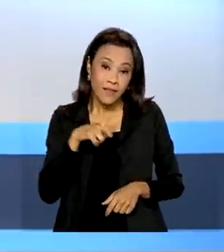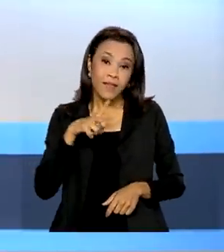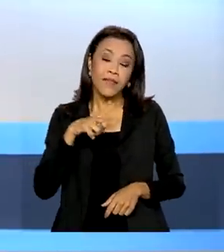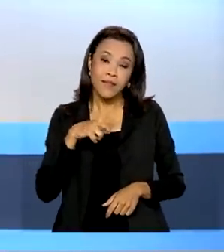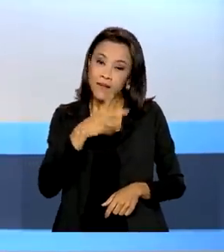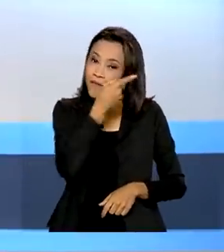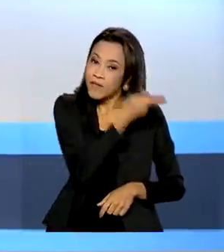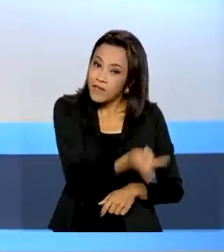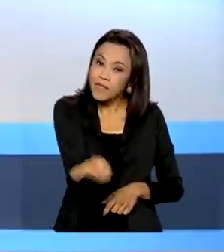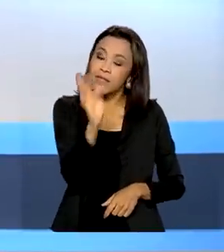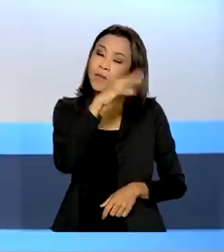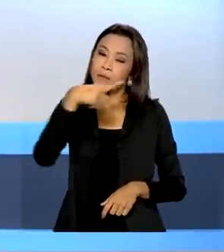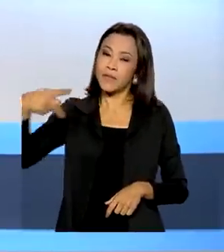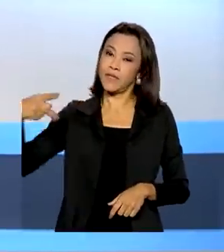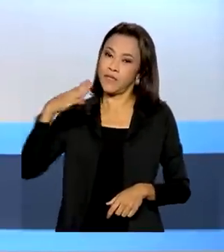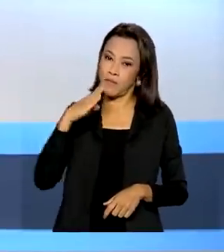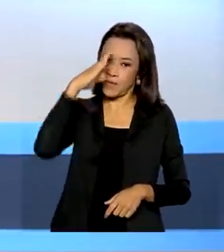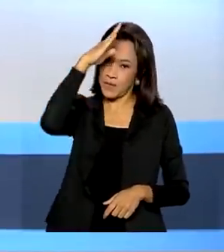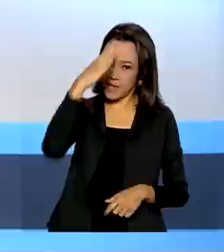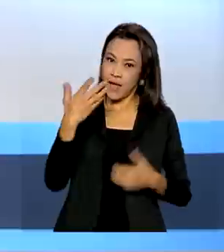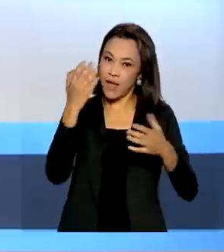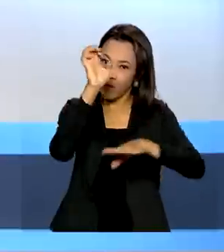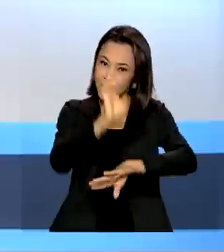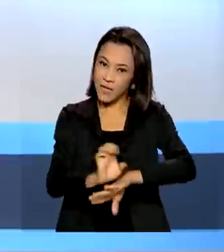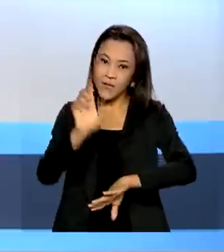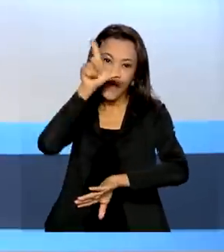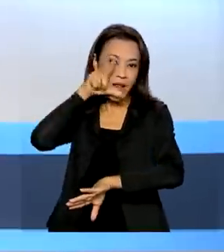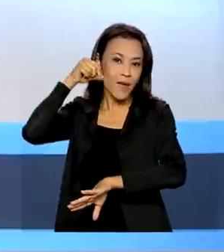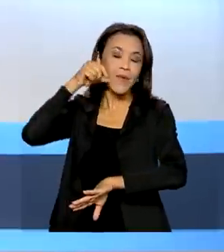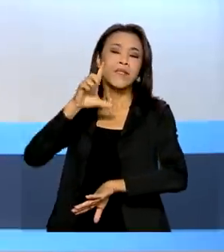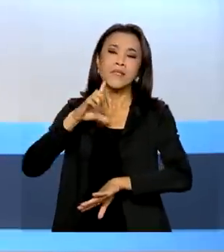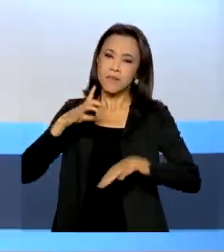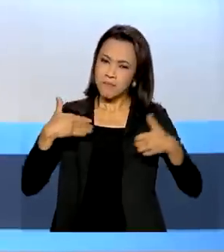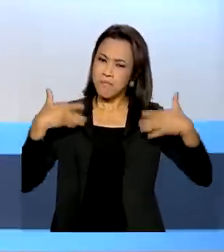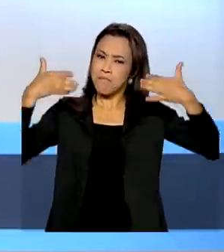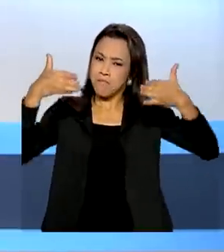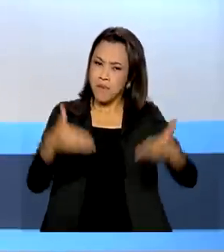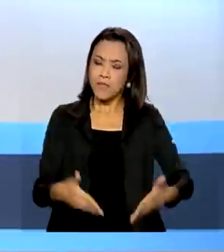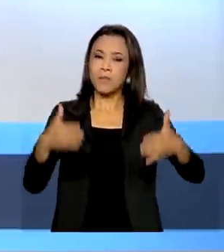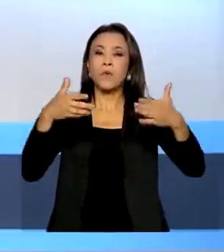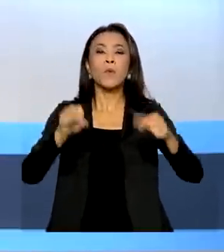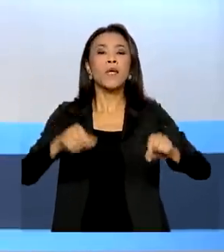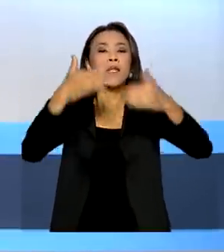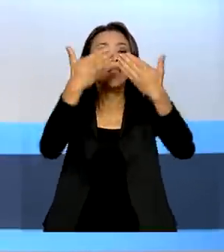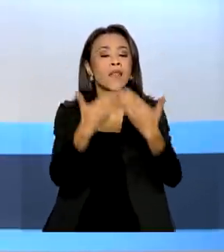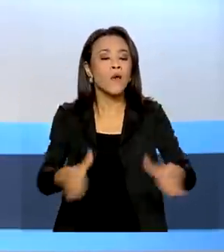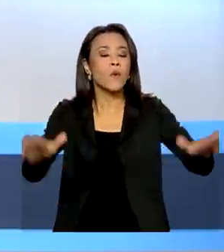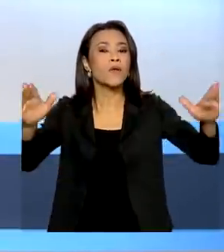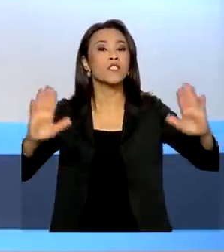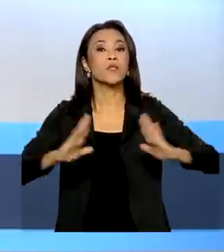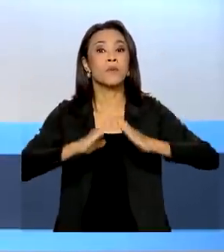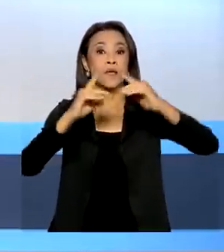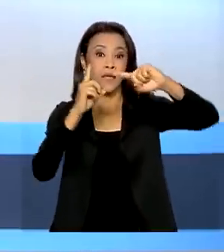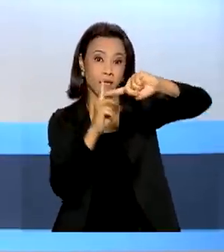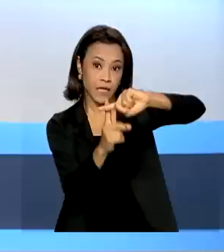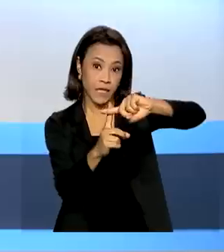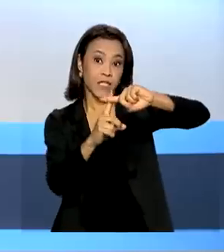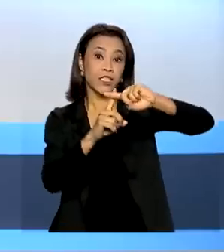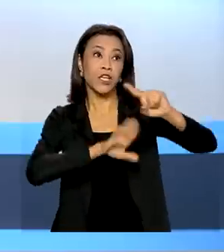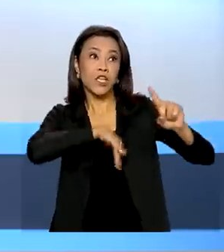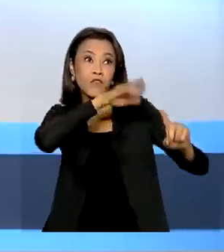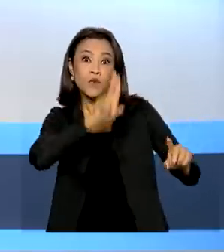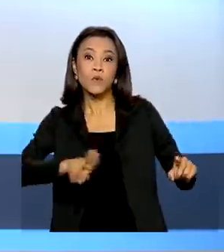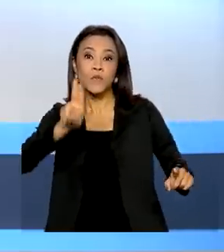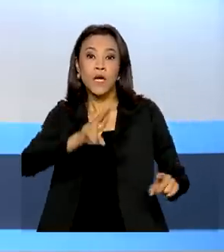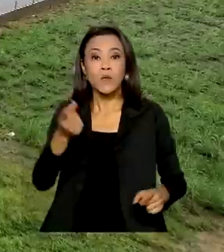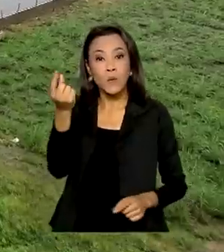do presidente Jair Bolsonaro a Alagoas, onde também participou da reinauguração de uma igreja restaurada com recursos